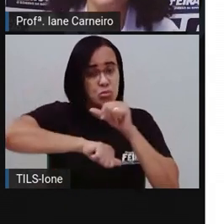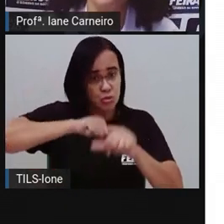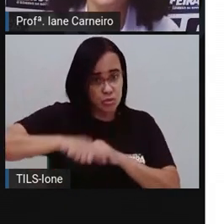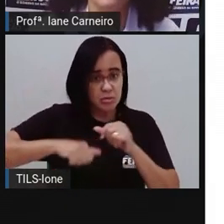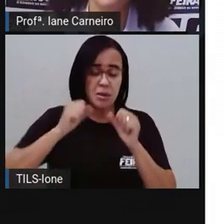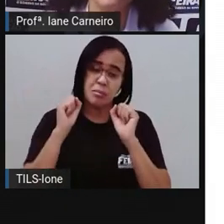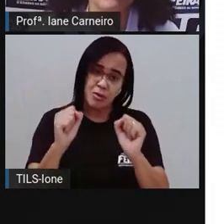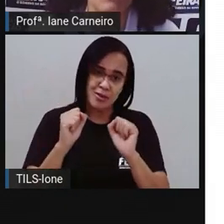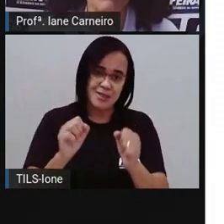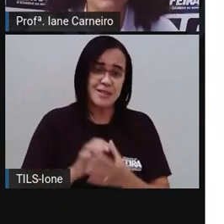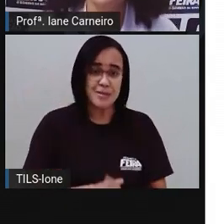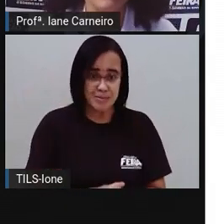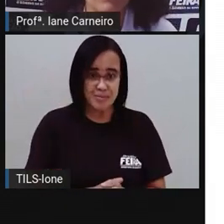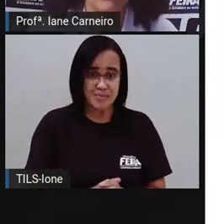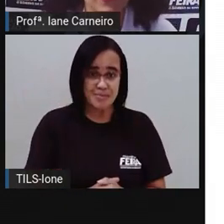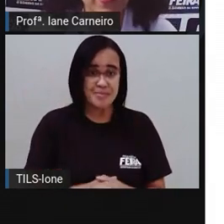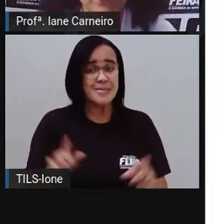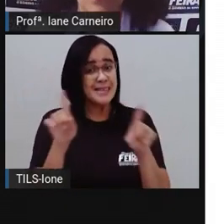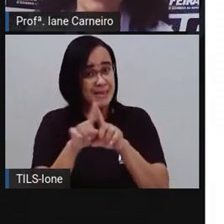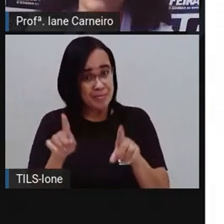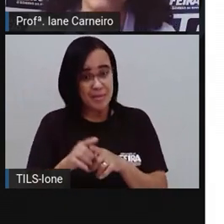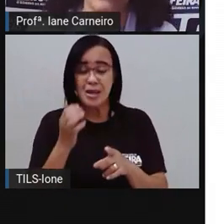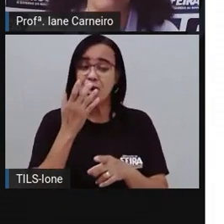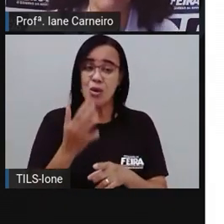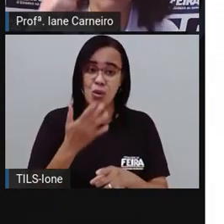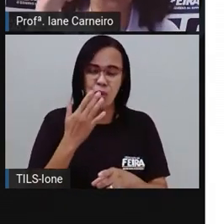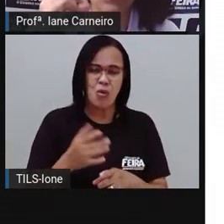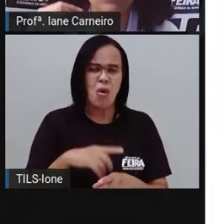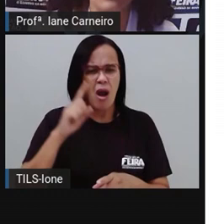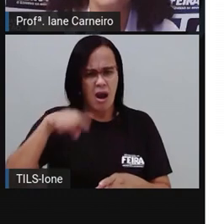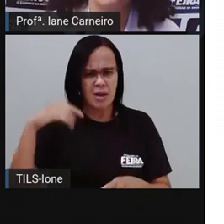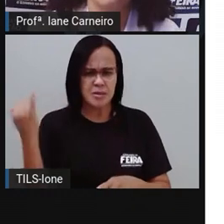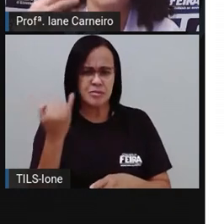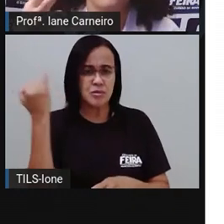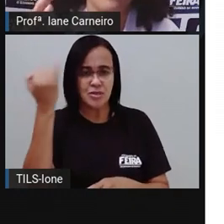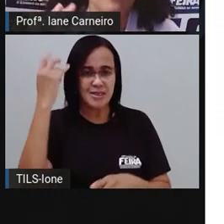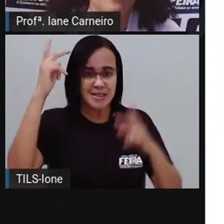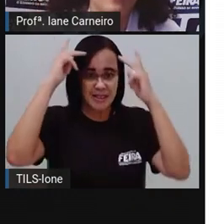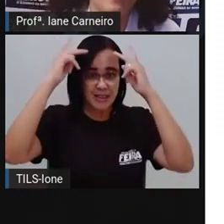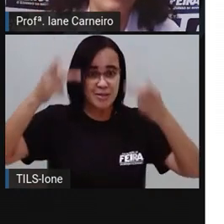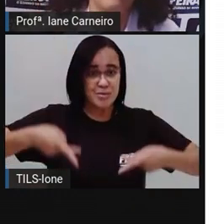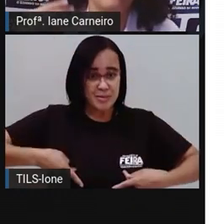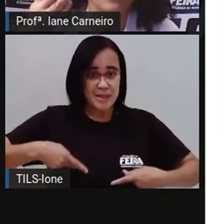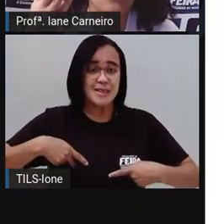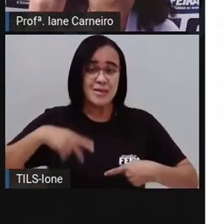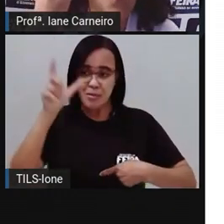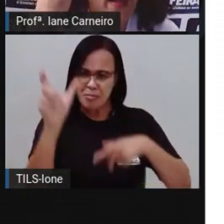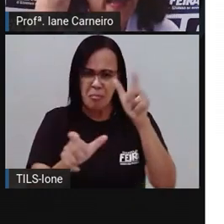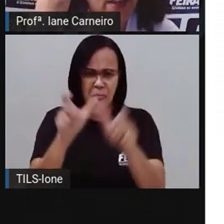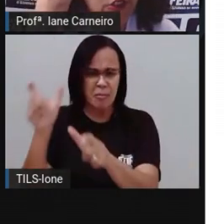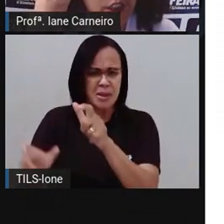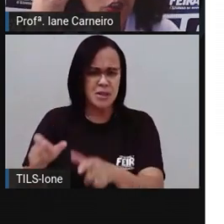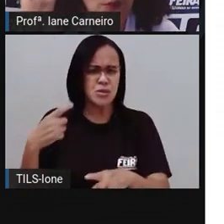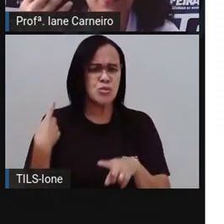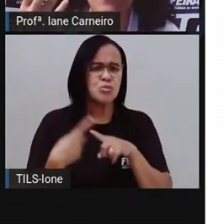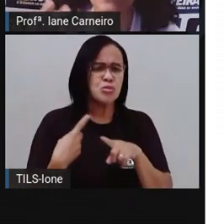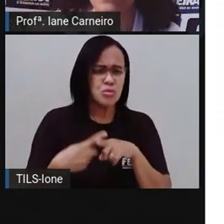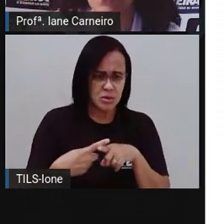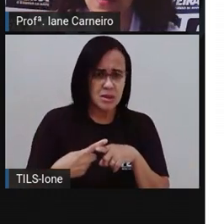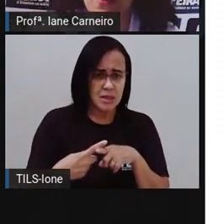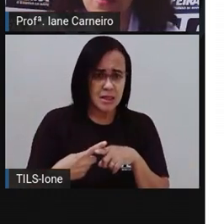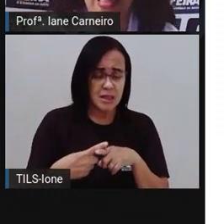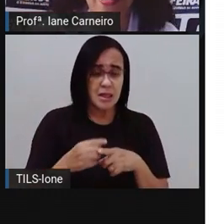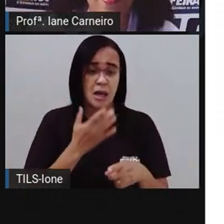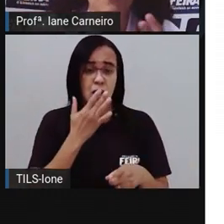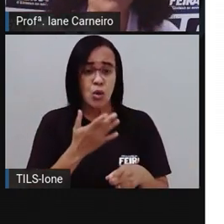os seres humanos, né? Que existe a psicologia das cores, Um estudo para ver como é que a gente, como é que os